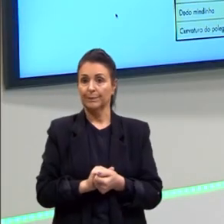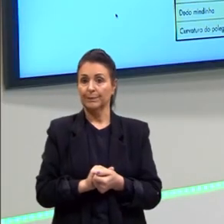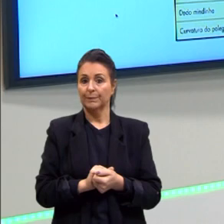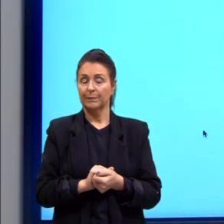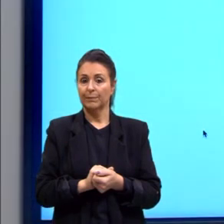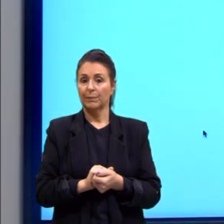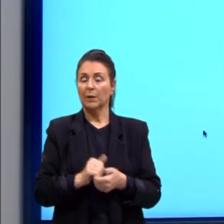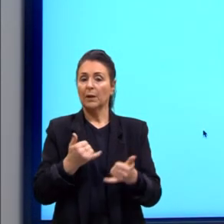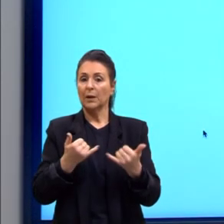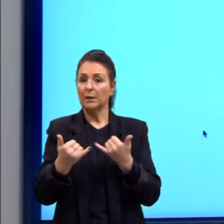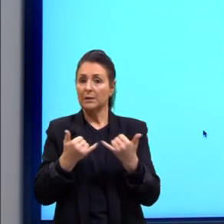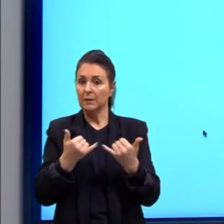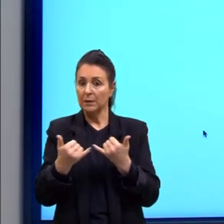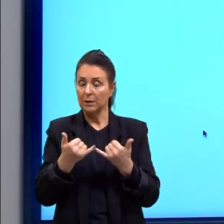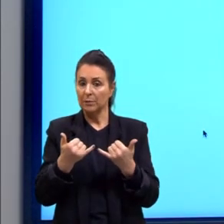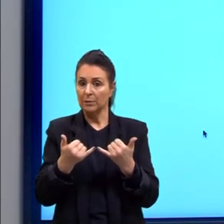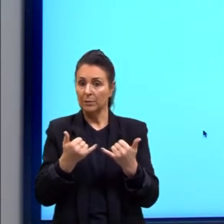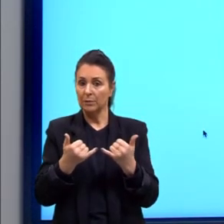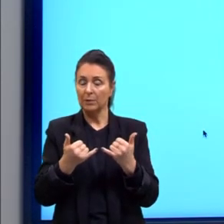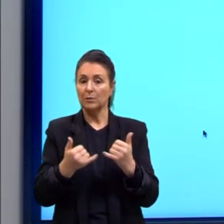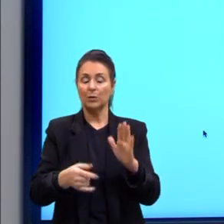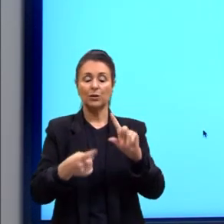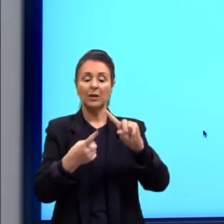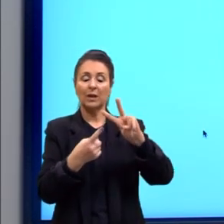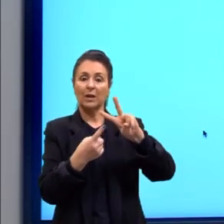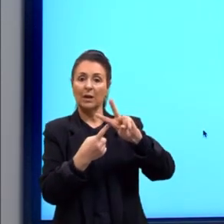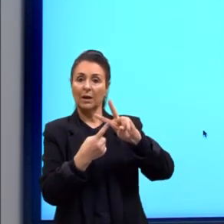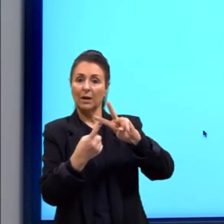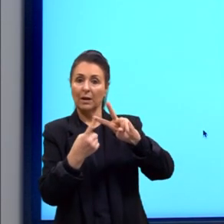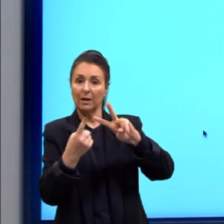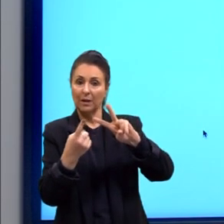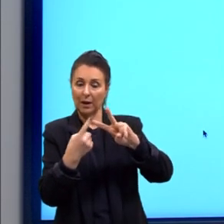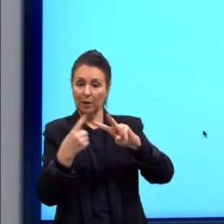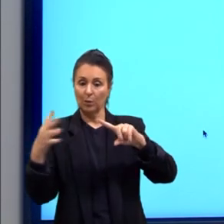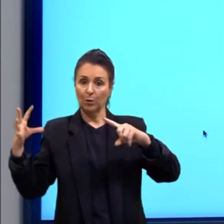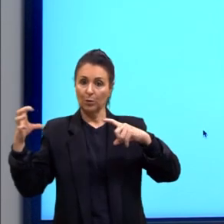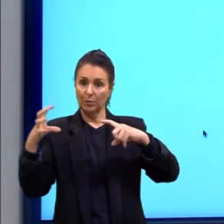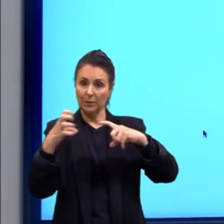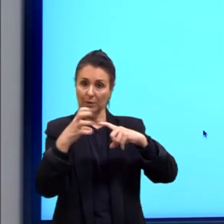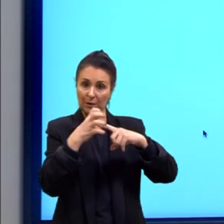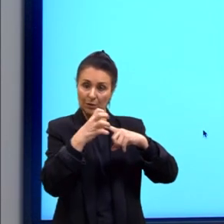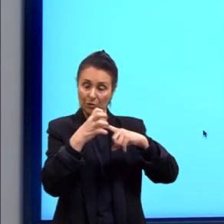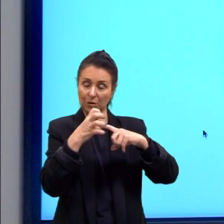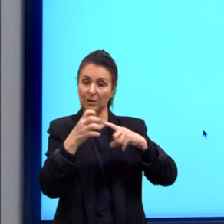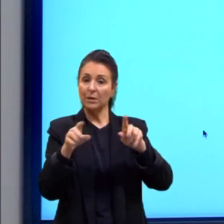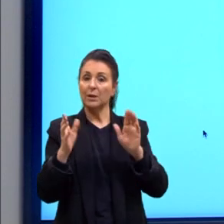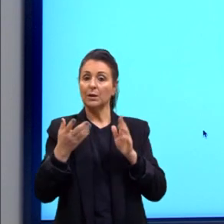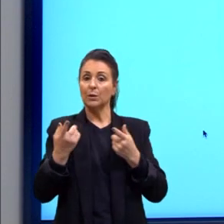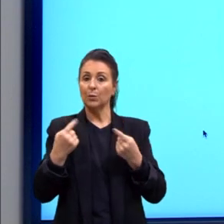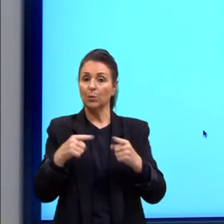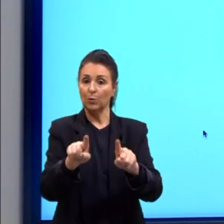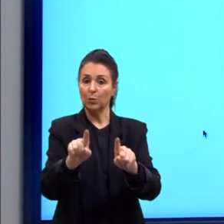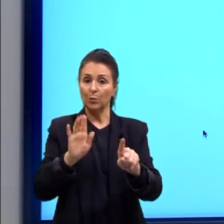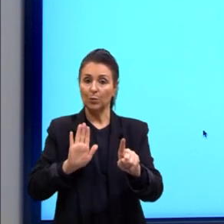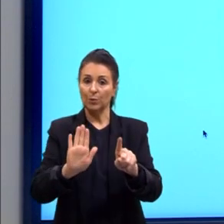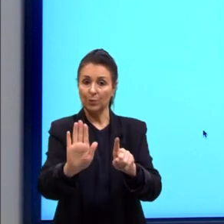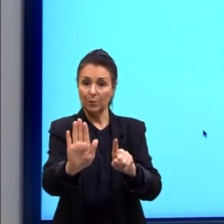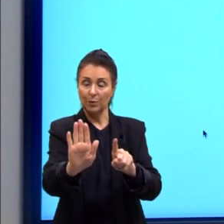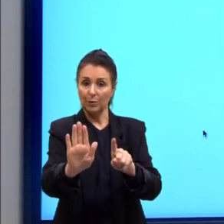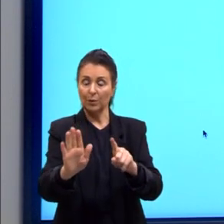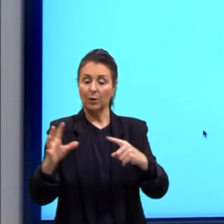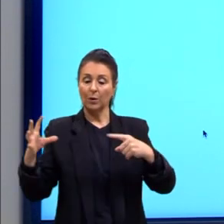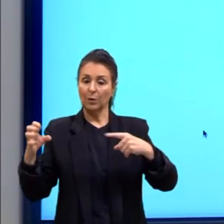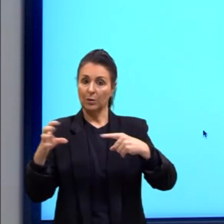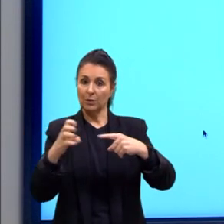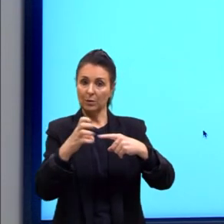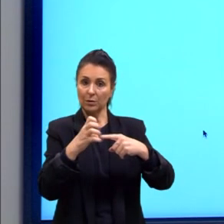Aqui é um exemplo, né, gente, de alelos dominantes e recessivos na população, na espécie humana. Então, os dominantes, elas vão